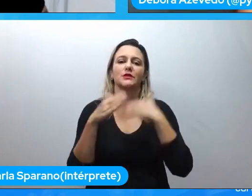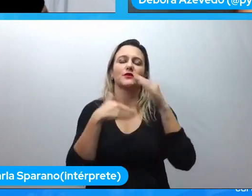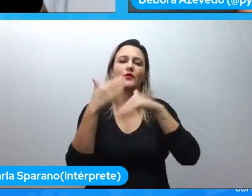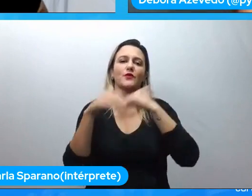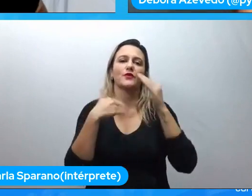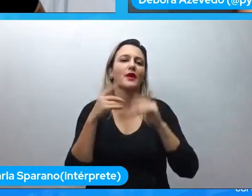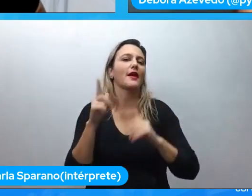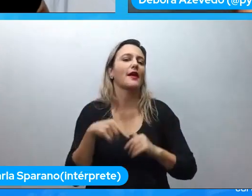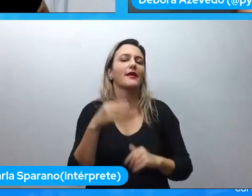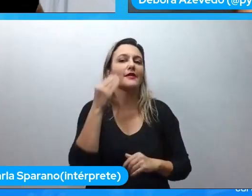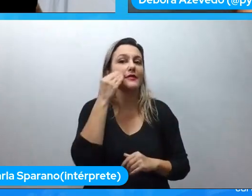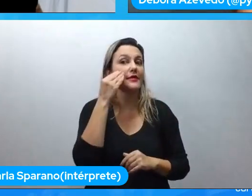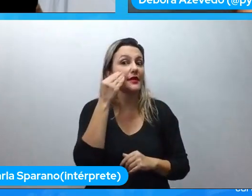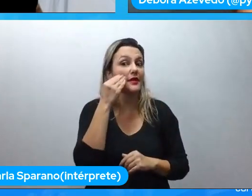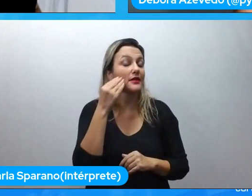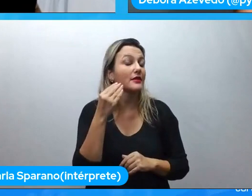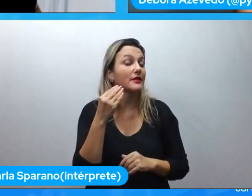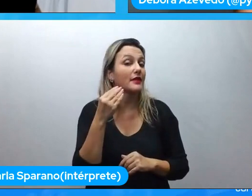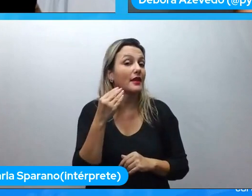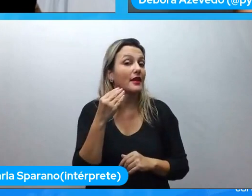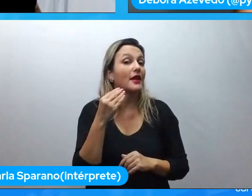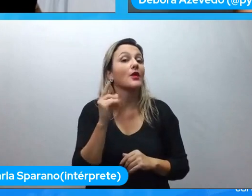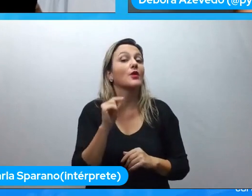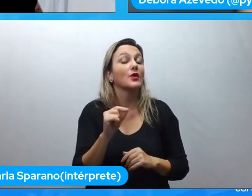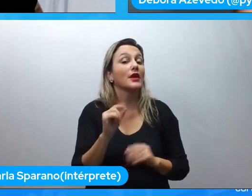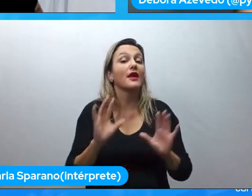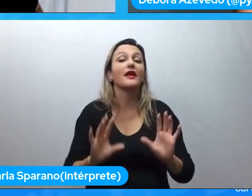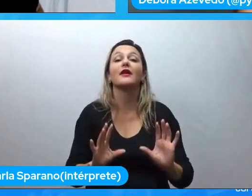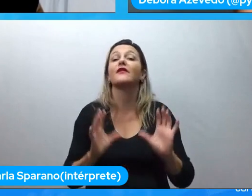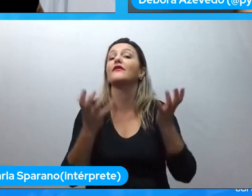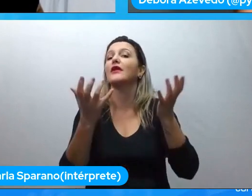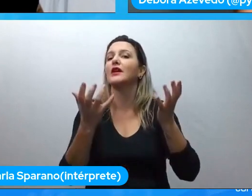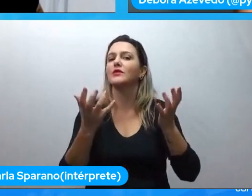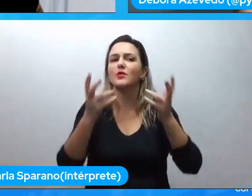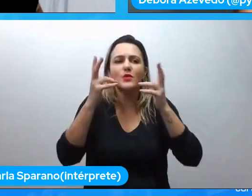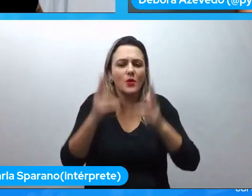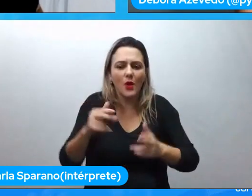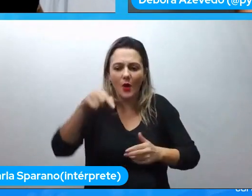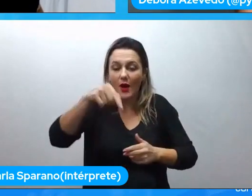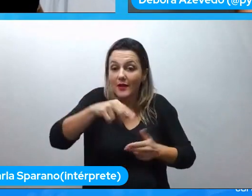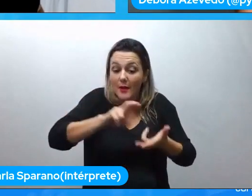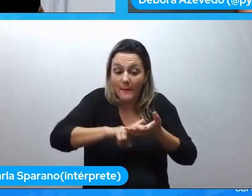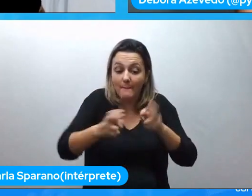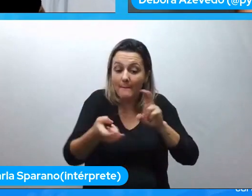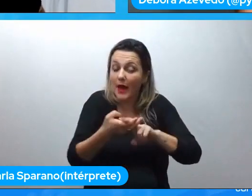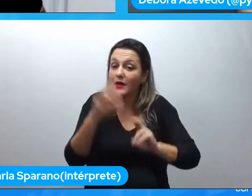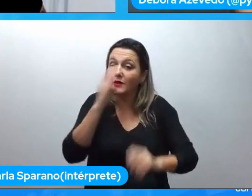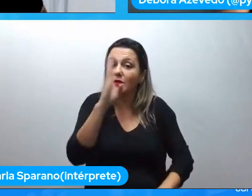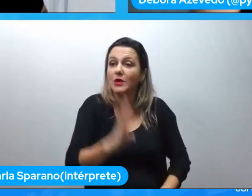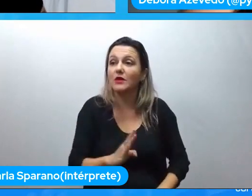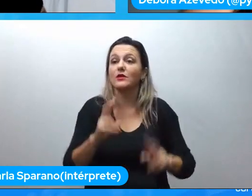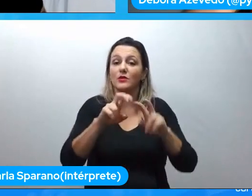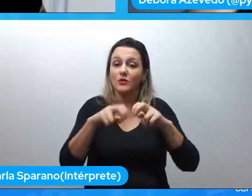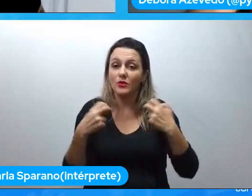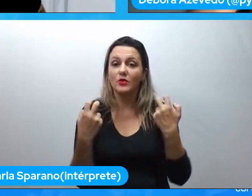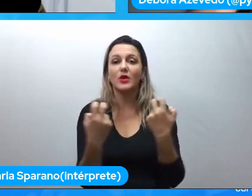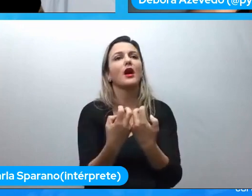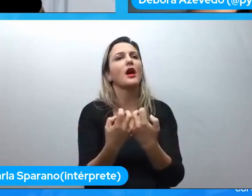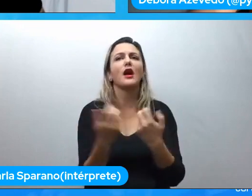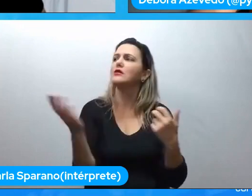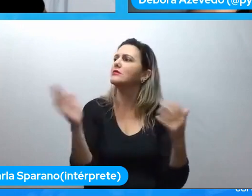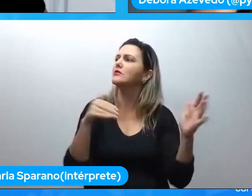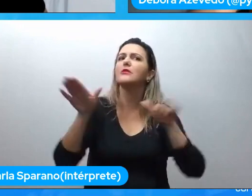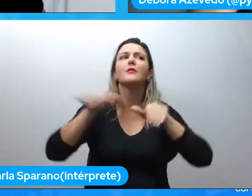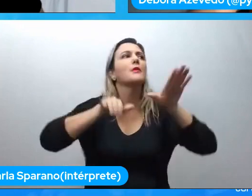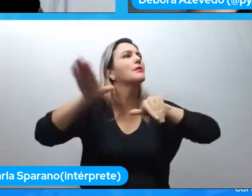é tá tendo eventos como a Pai Pan Brasil é tá se expondo em rodas de conversa é tá dando lugar pra pessoas diversas